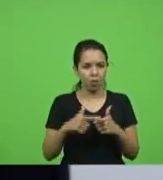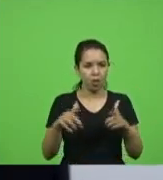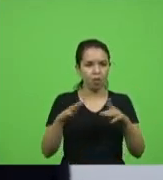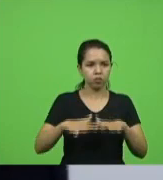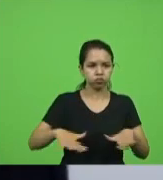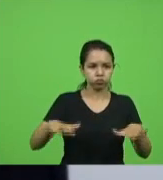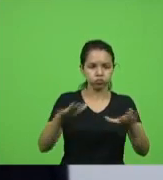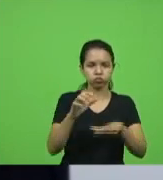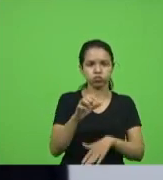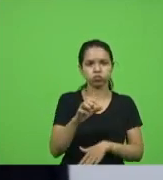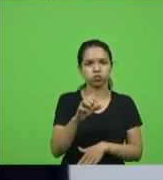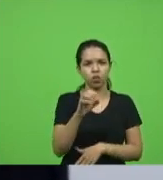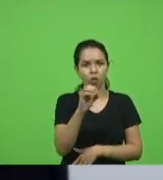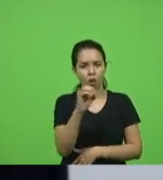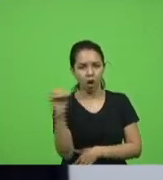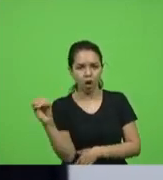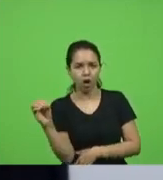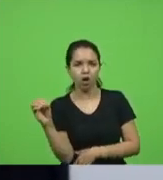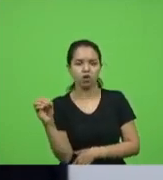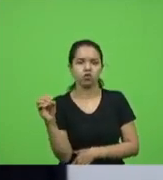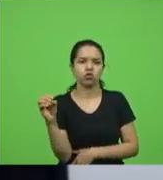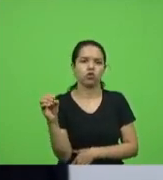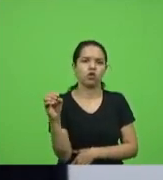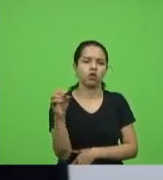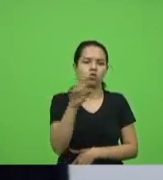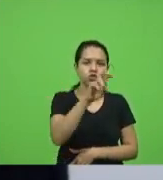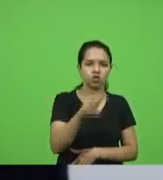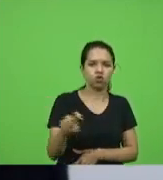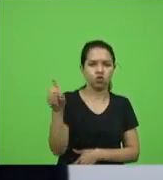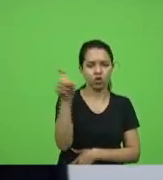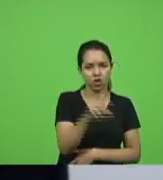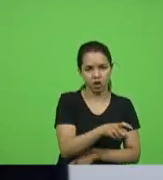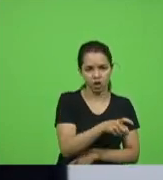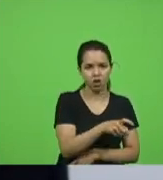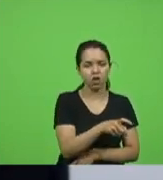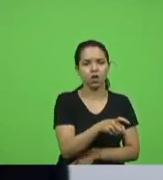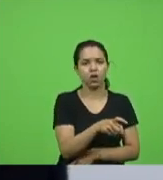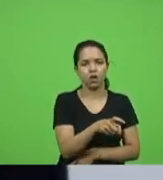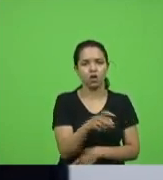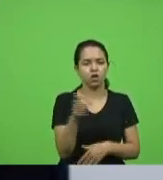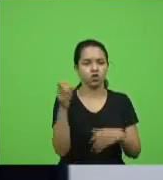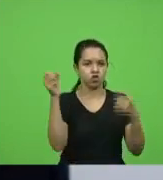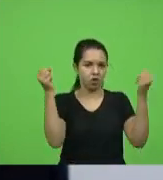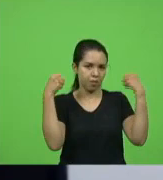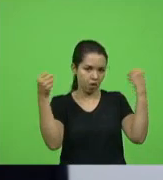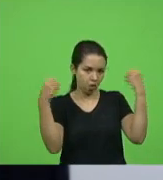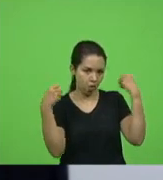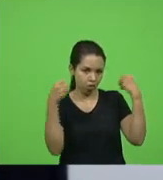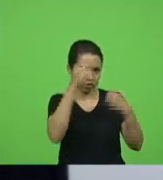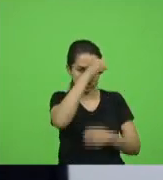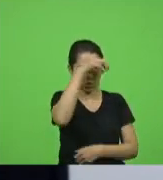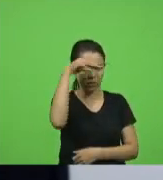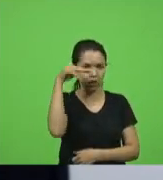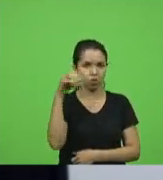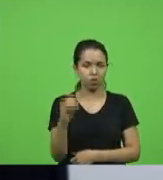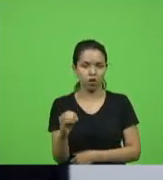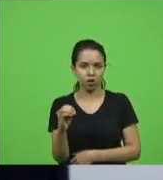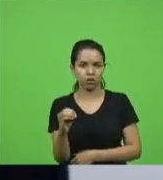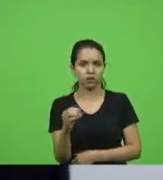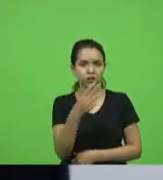Xancherê Chapecó São Miguel do Oeste São Miguel do Oeste tem 35